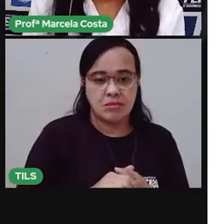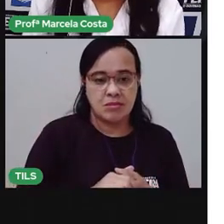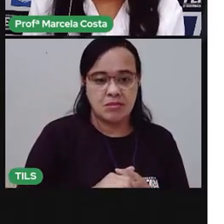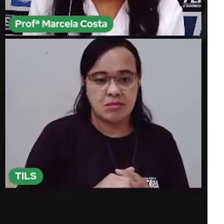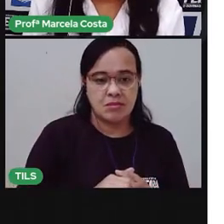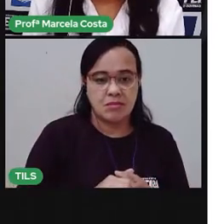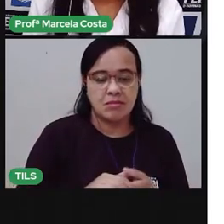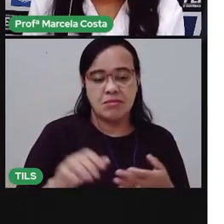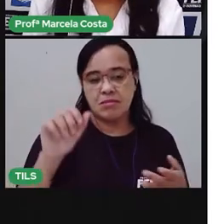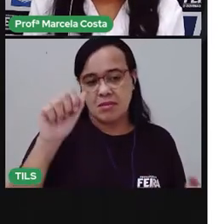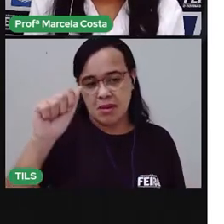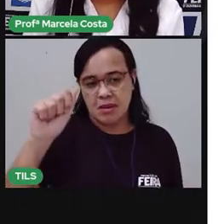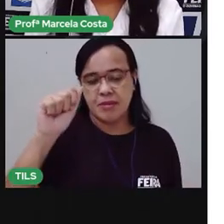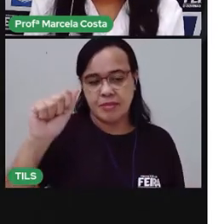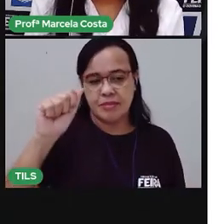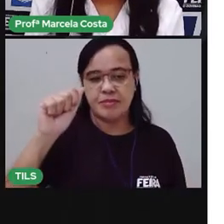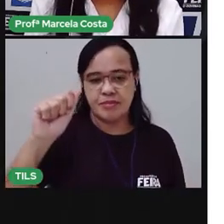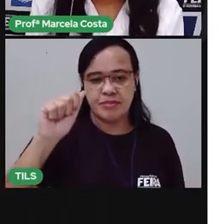Letra A.